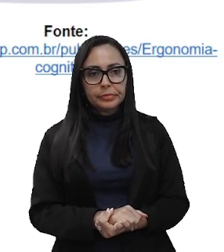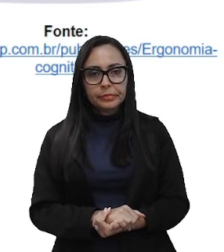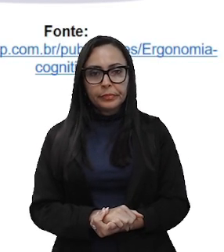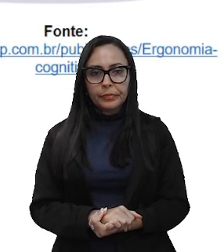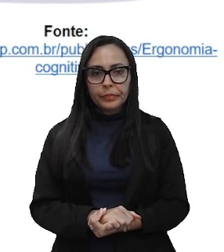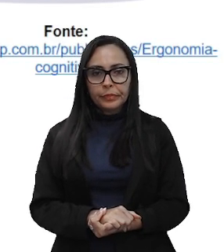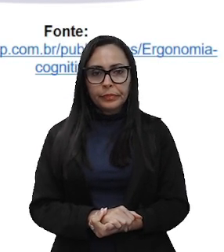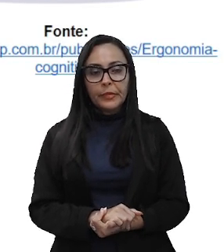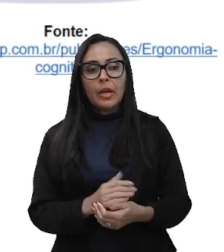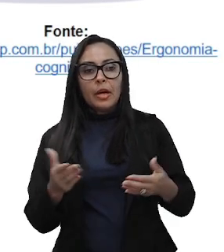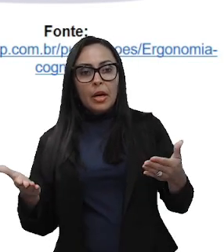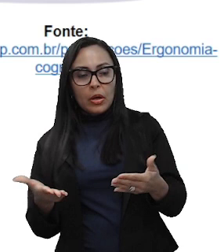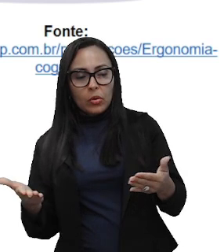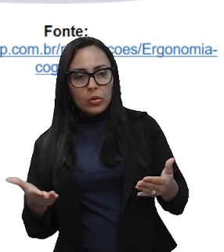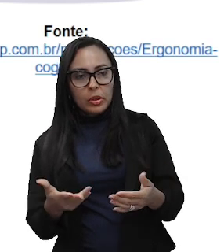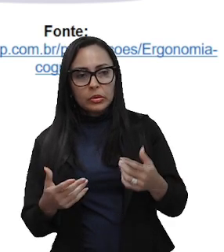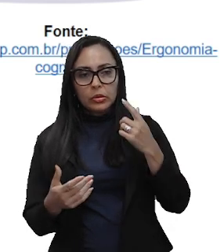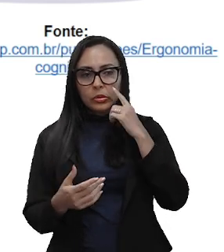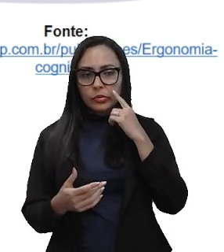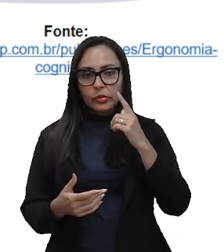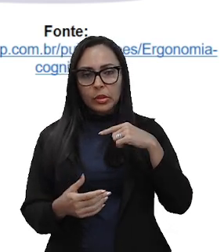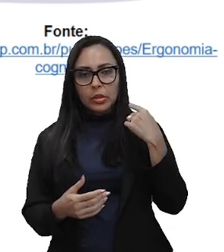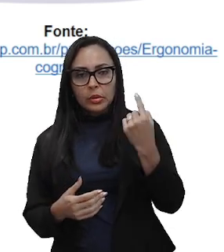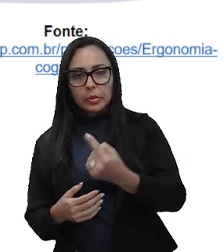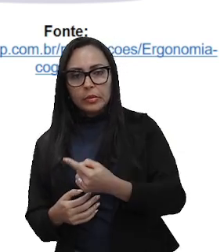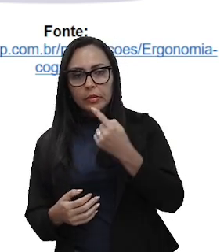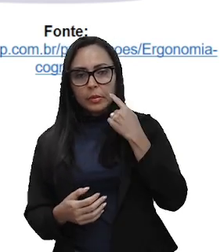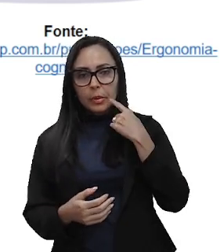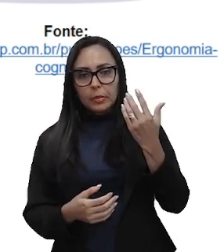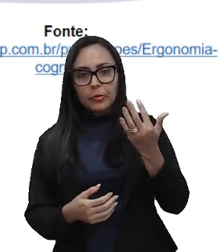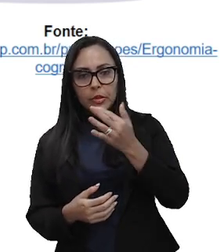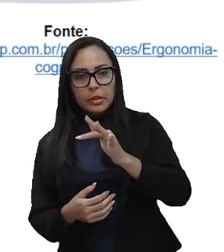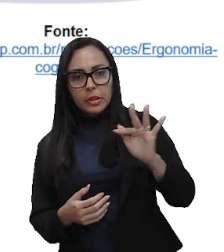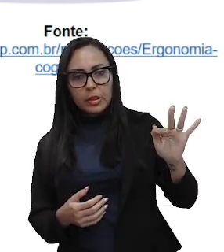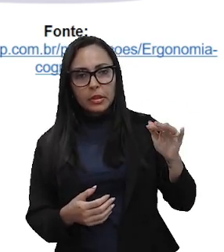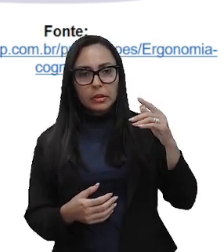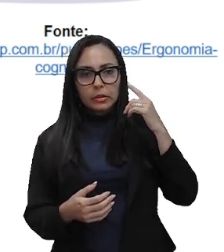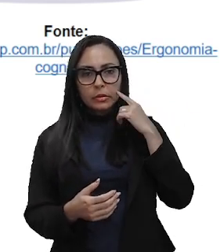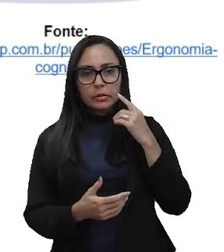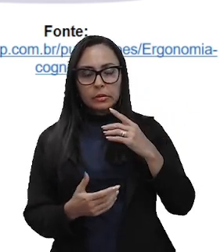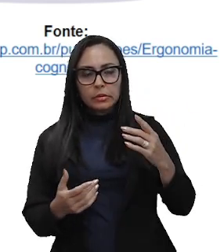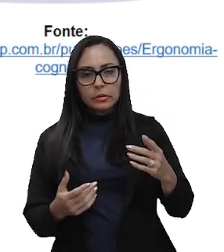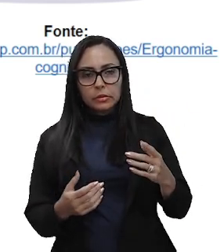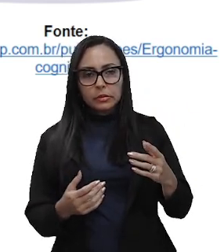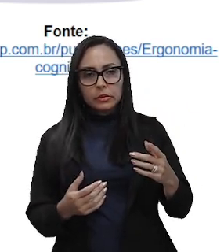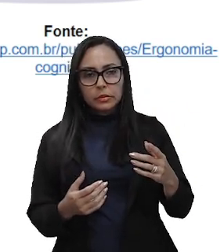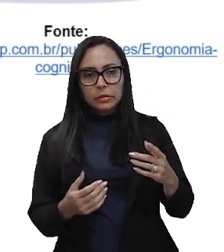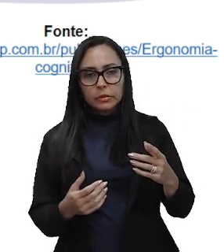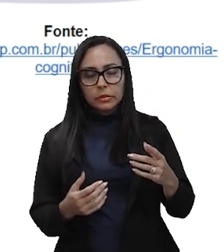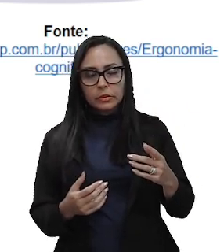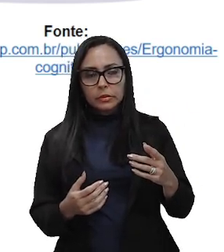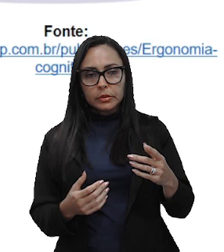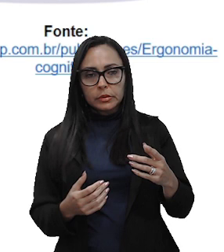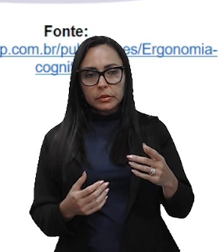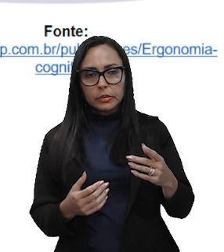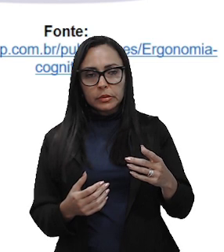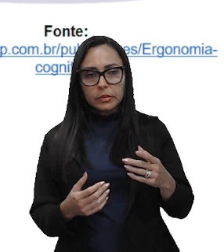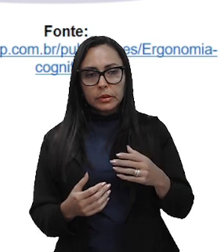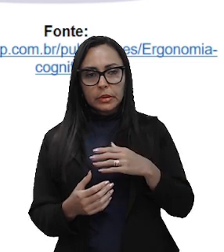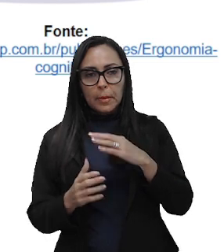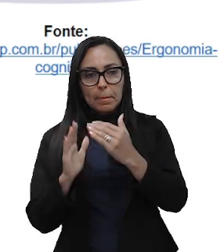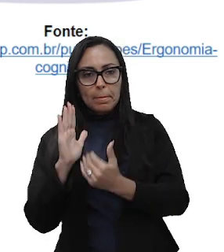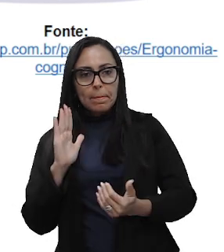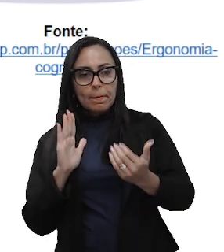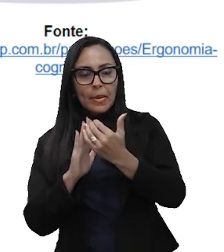E agora a gente vai para a ergonomia física, que é uma das que tem mais relação